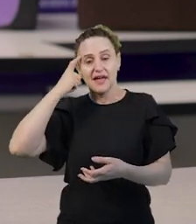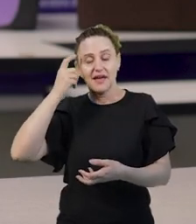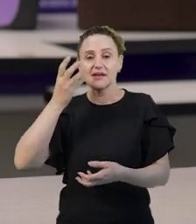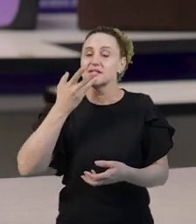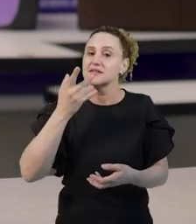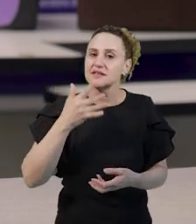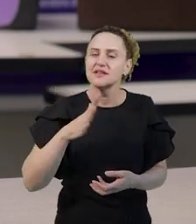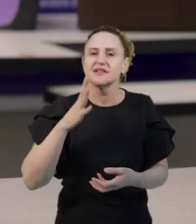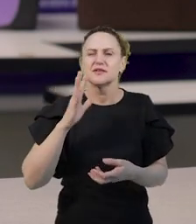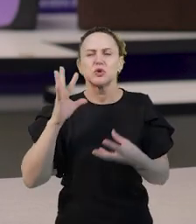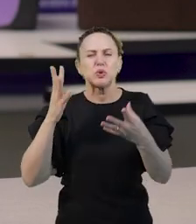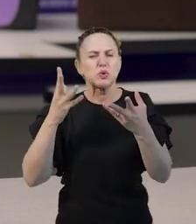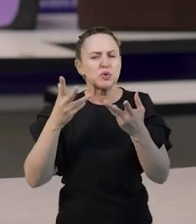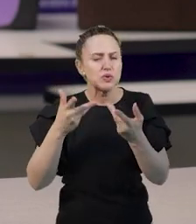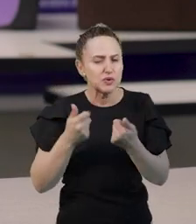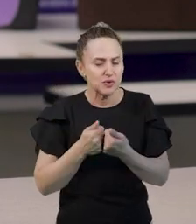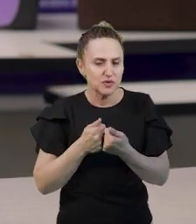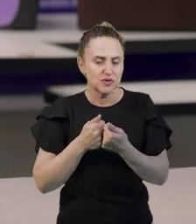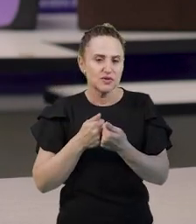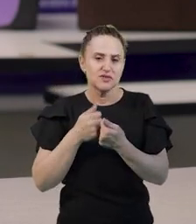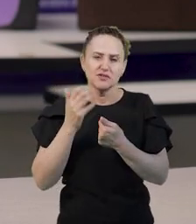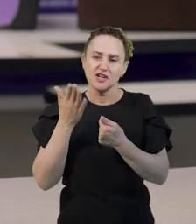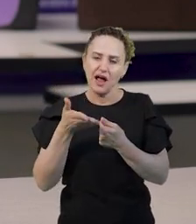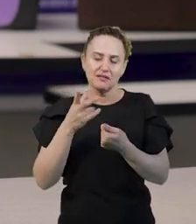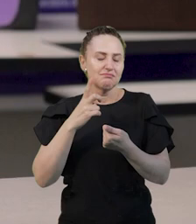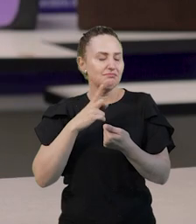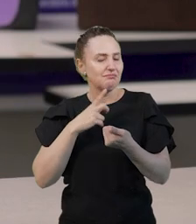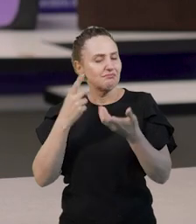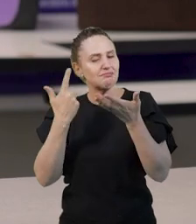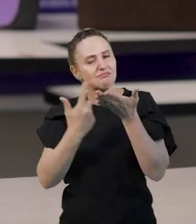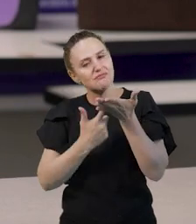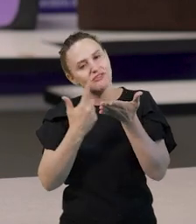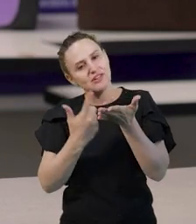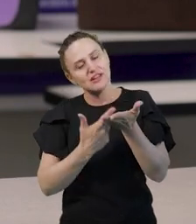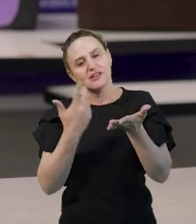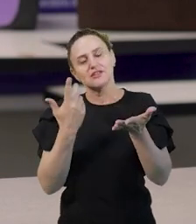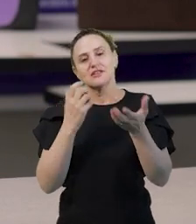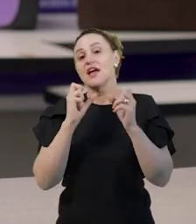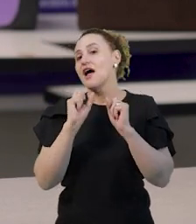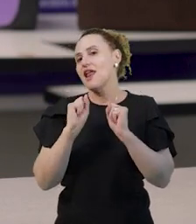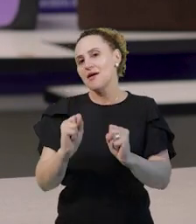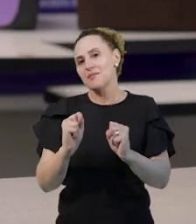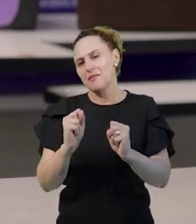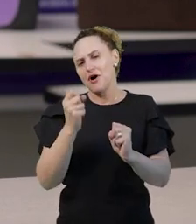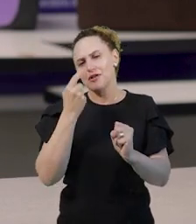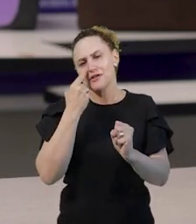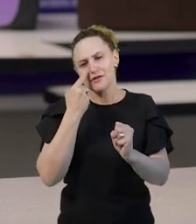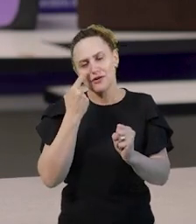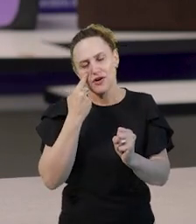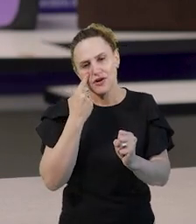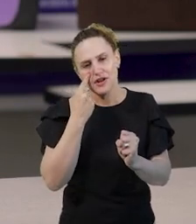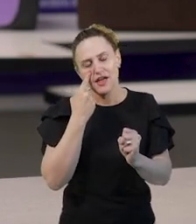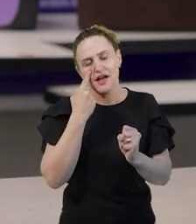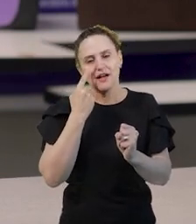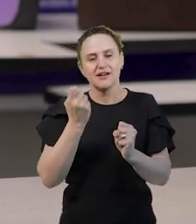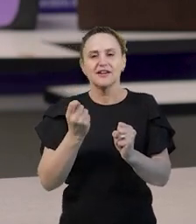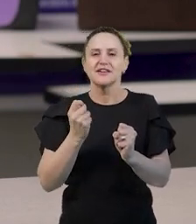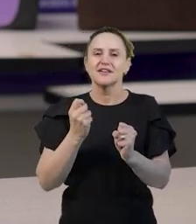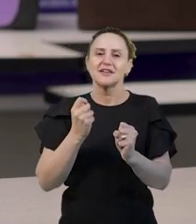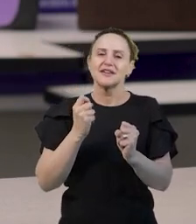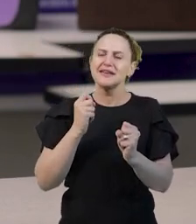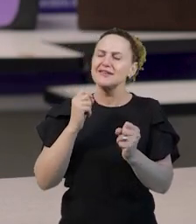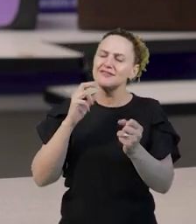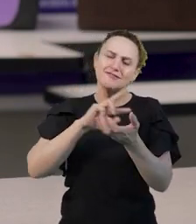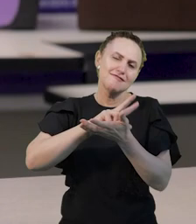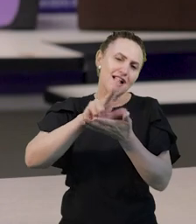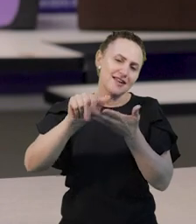de que tudo o que foi contado está nos livros e elas podem acessá-los em qualquer momento e por muitas